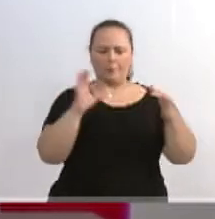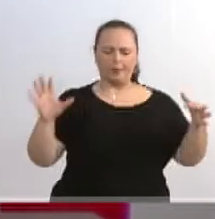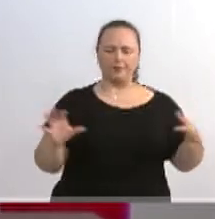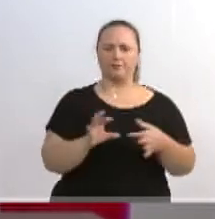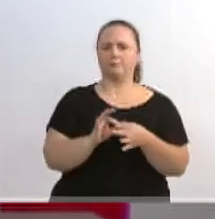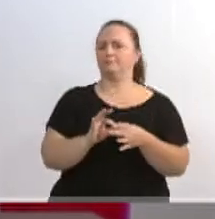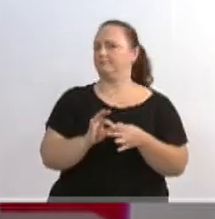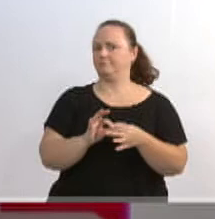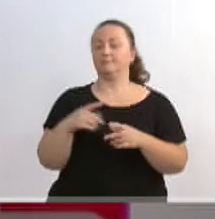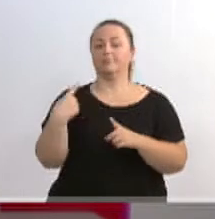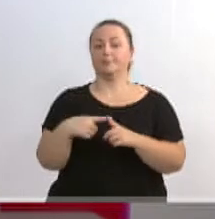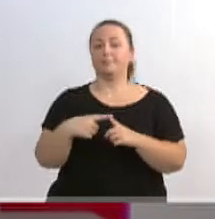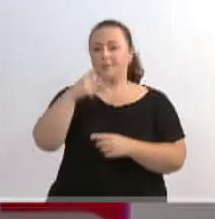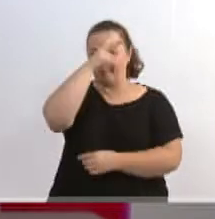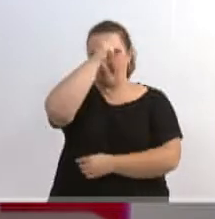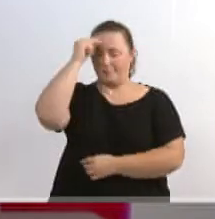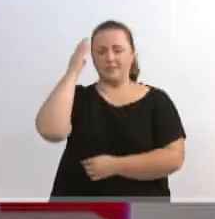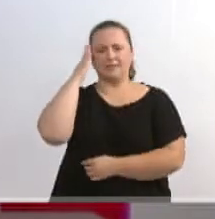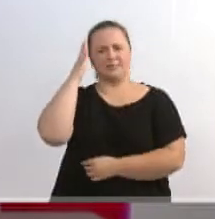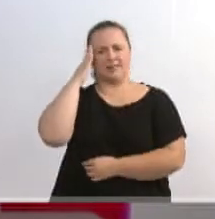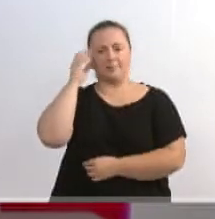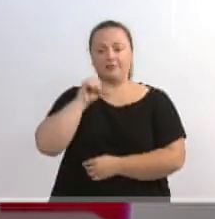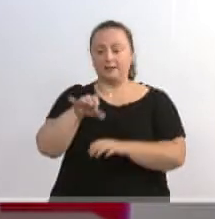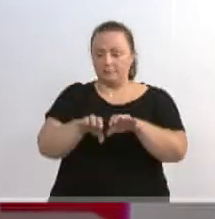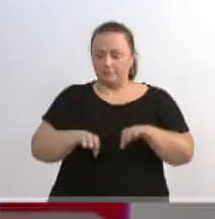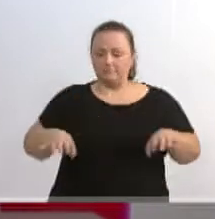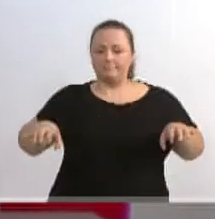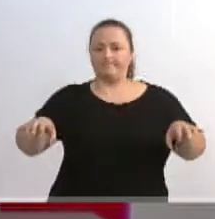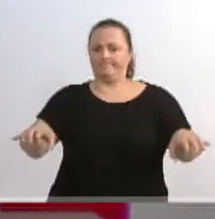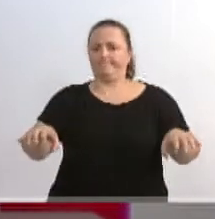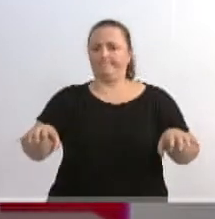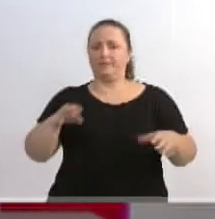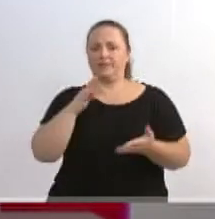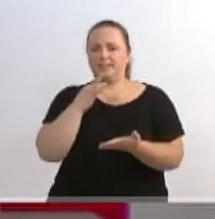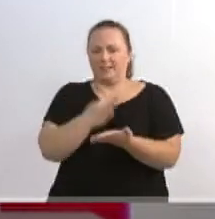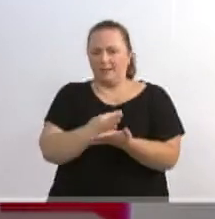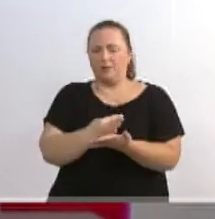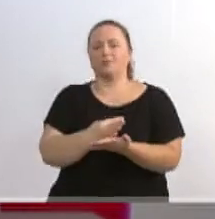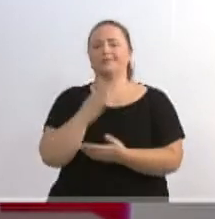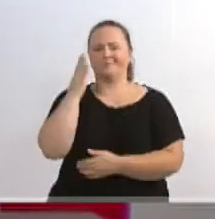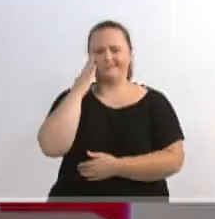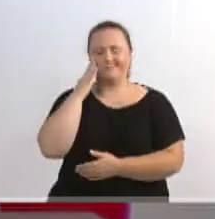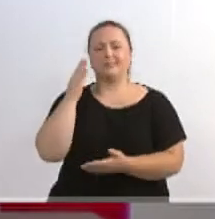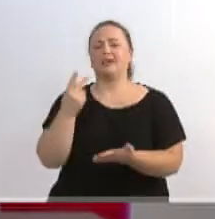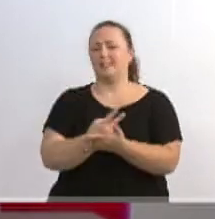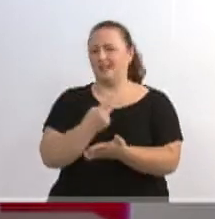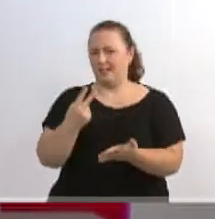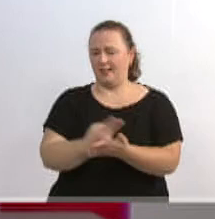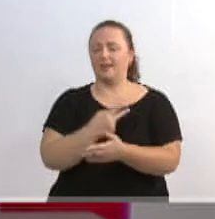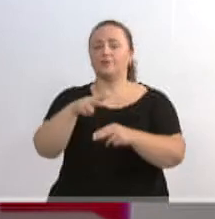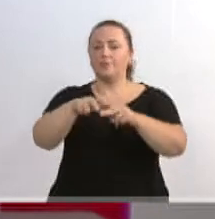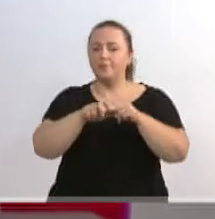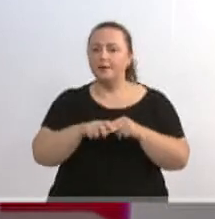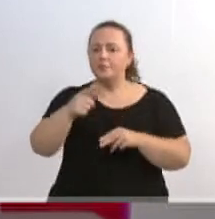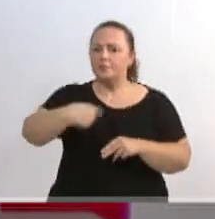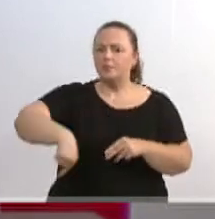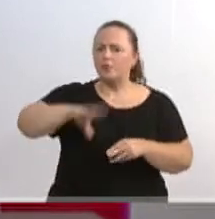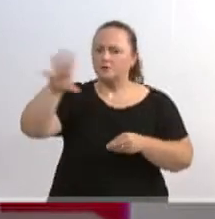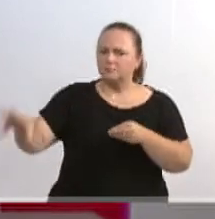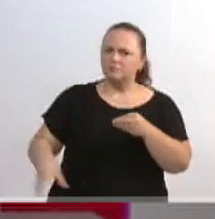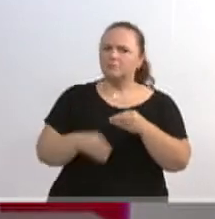da dificuldade que tem de administrar com essa divisão errada de tributo. Espero, sim, que a gente possa continuar contribuindo com ideias e com ações para